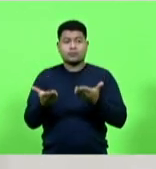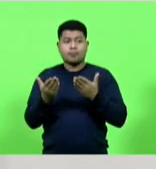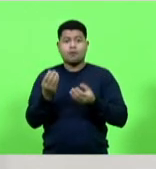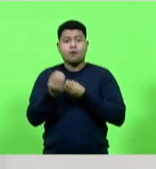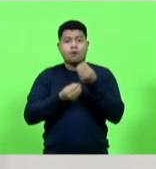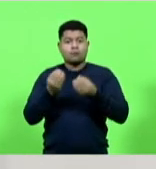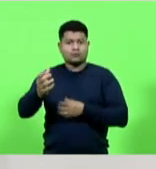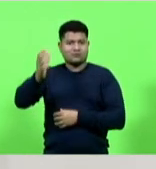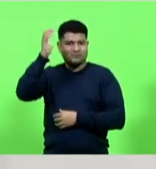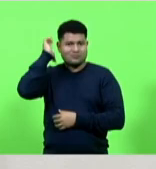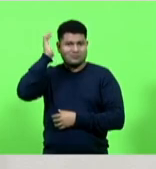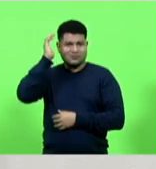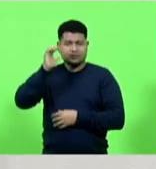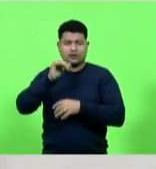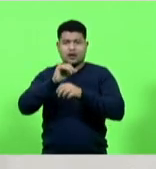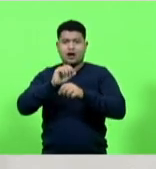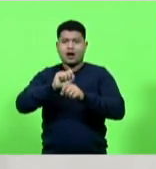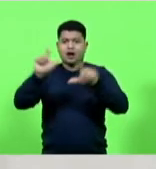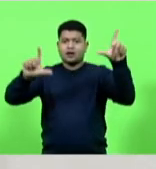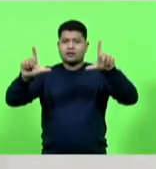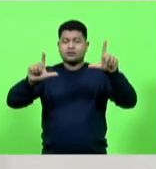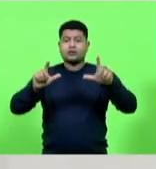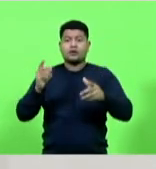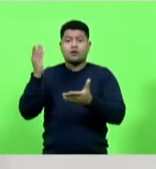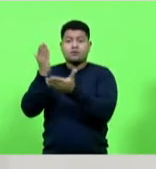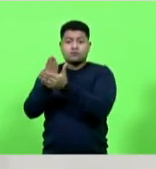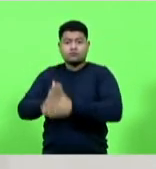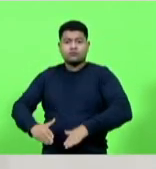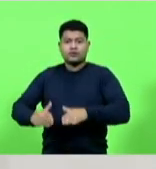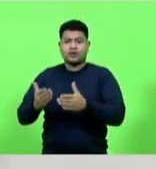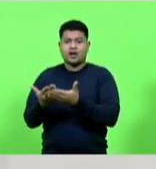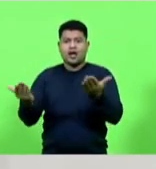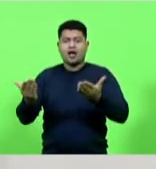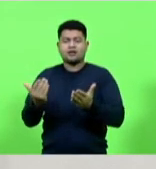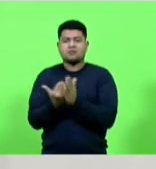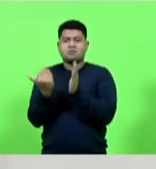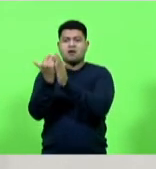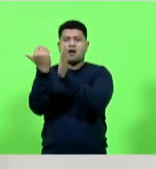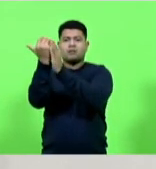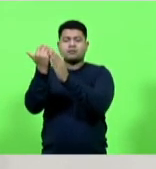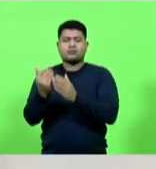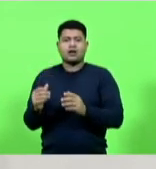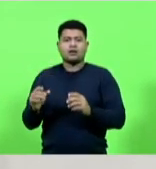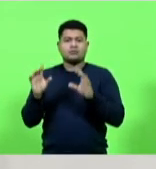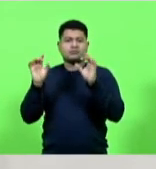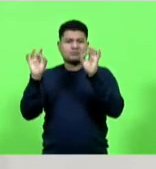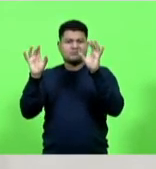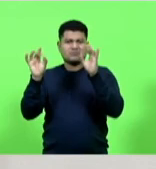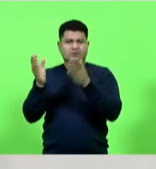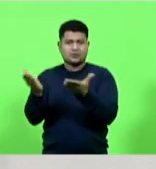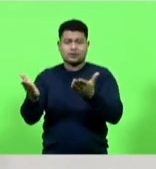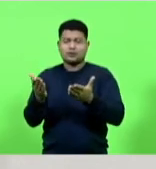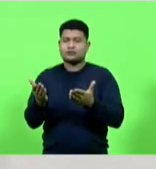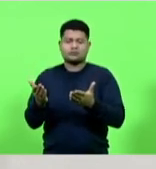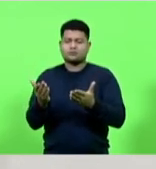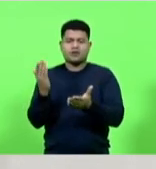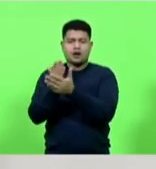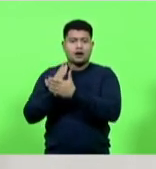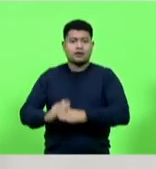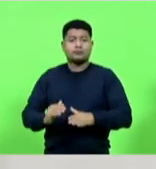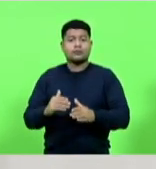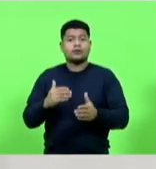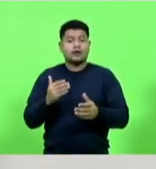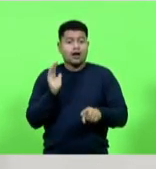TV que o fim de privilégios significa melhorias ao cidadão que sempre é carente de um serviço público mais